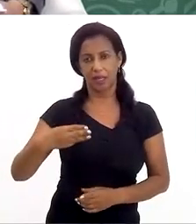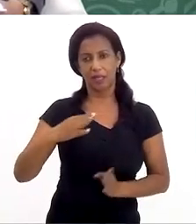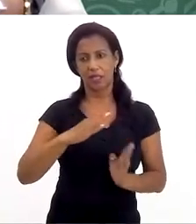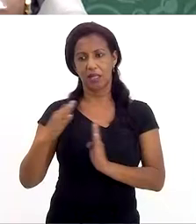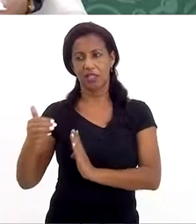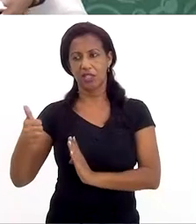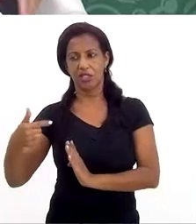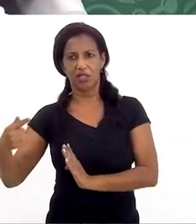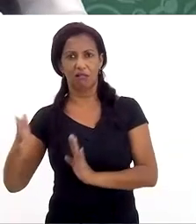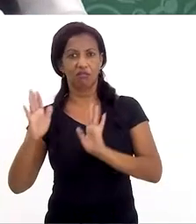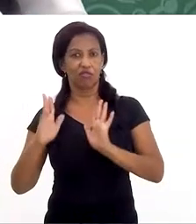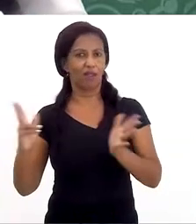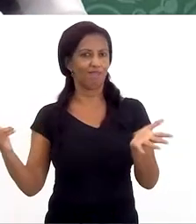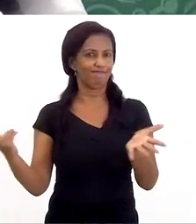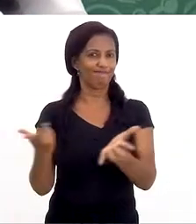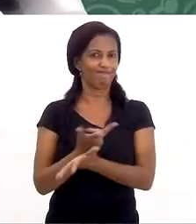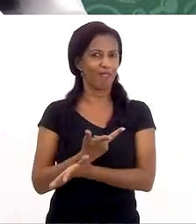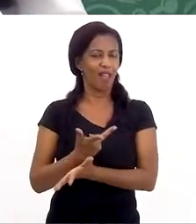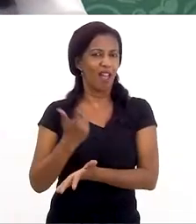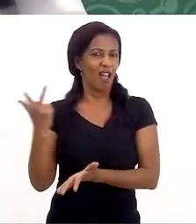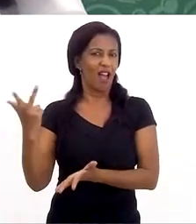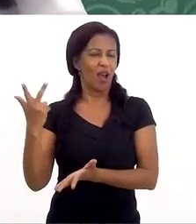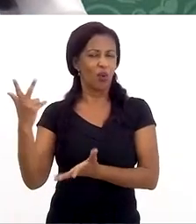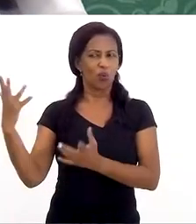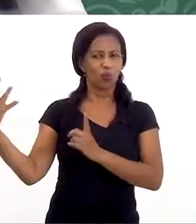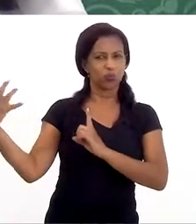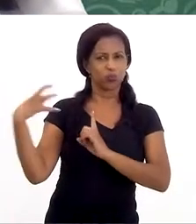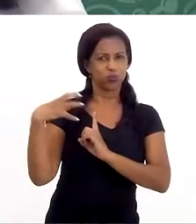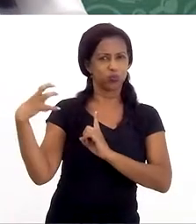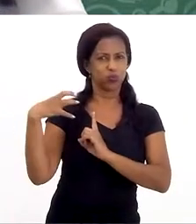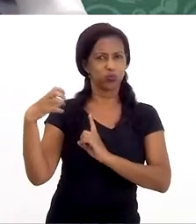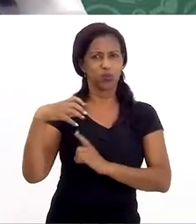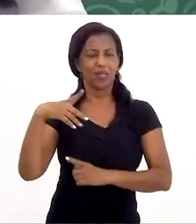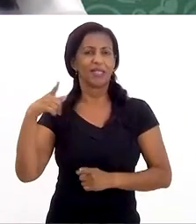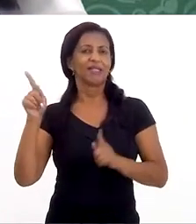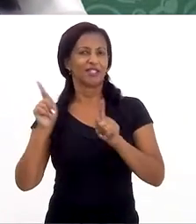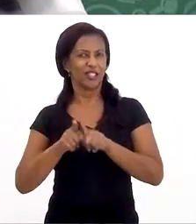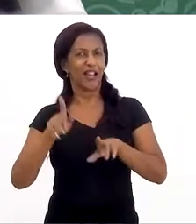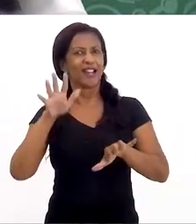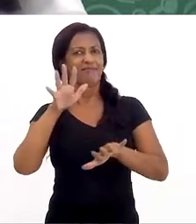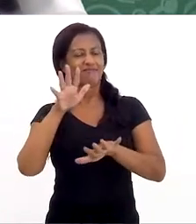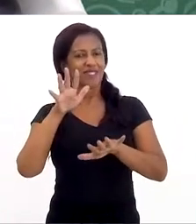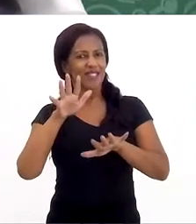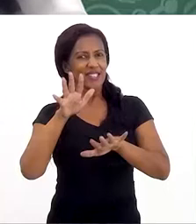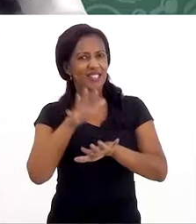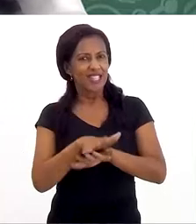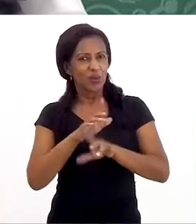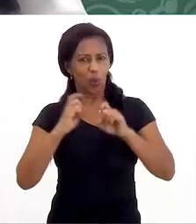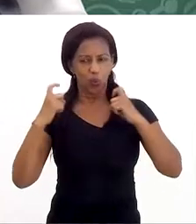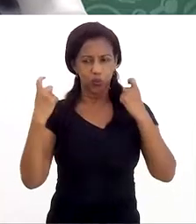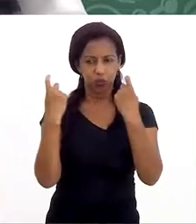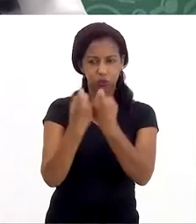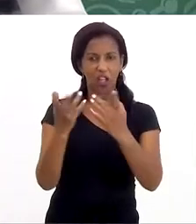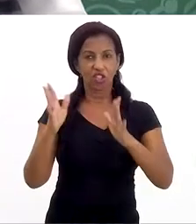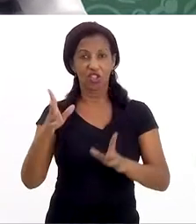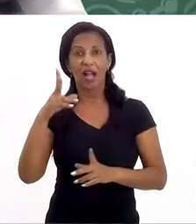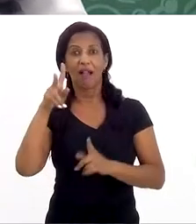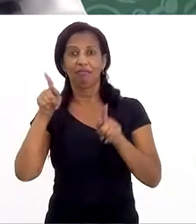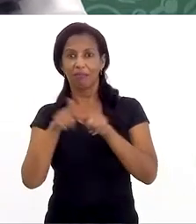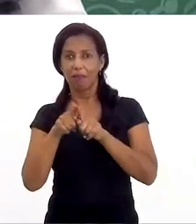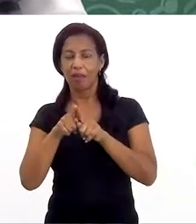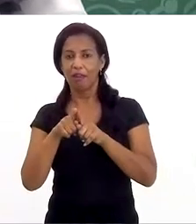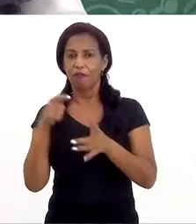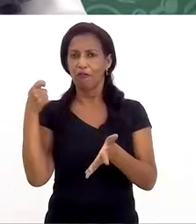17 anos já sofreu algum tipo de importunação sexual. E deste grupo, quase 9% já foi